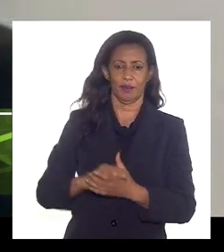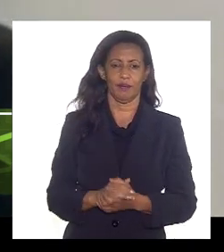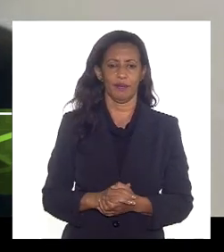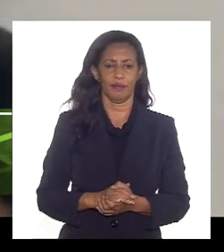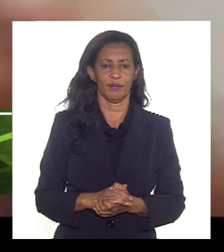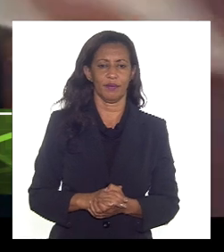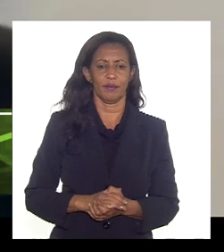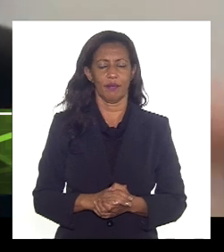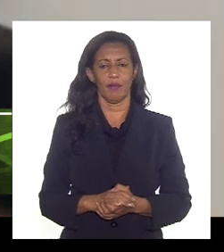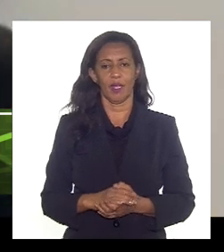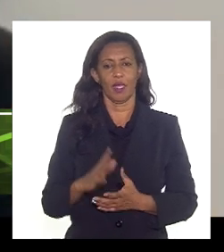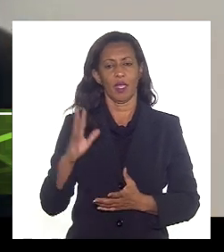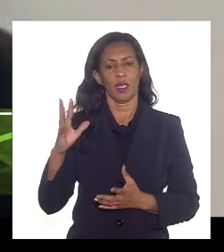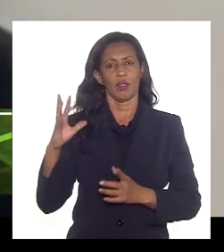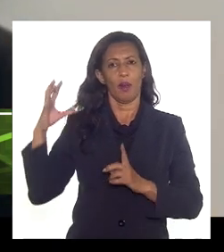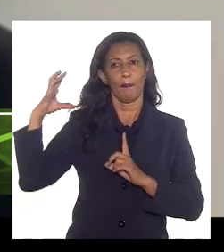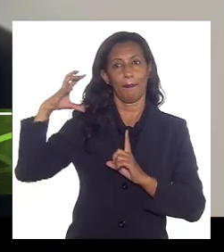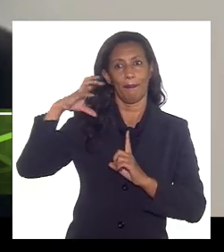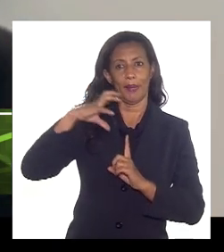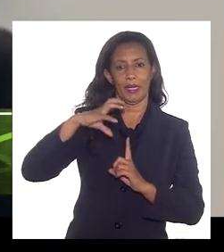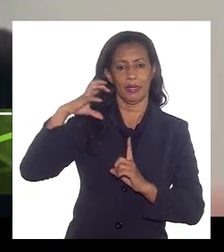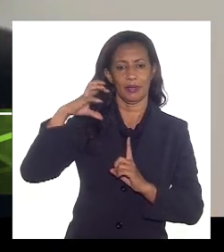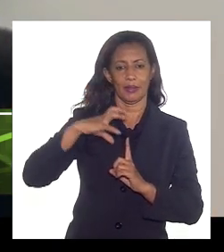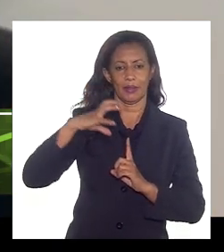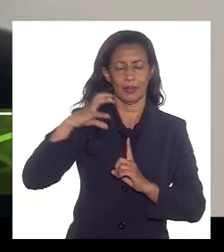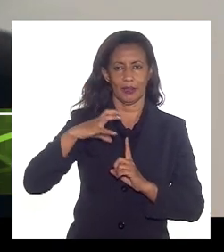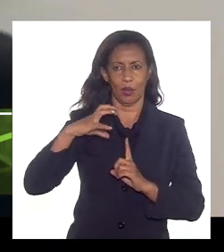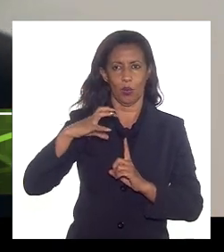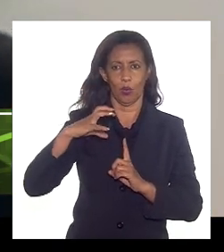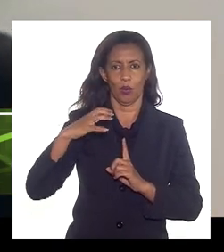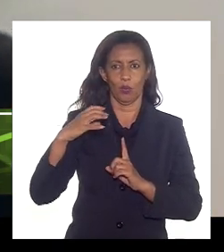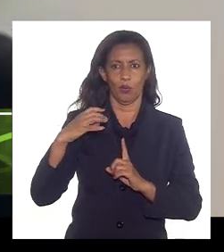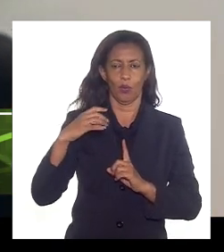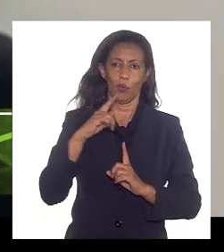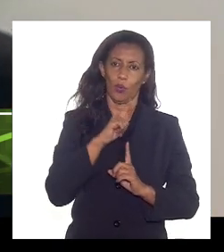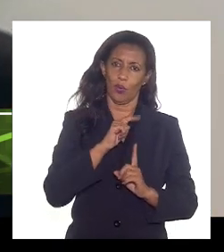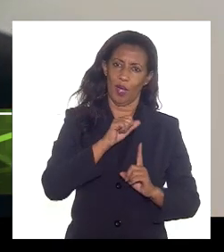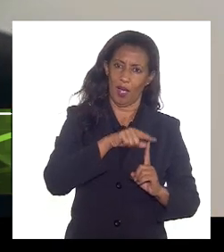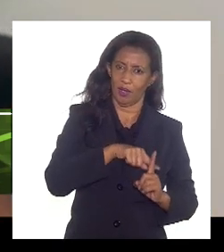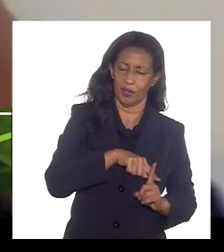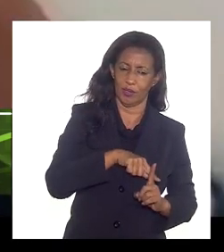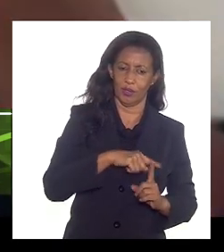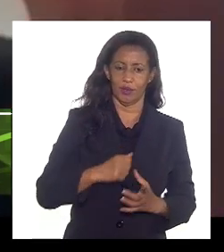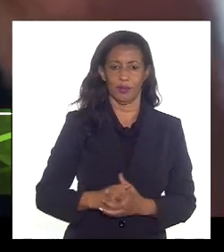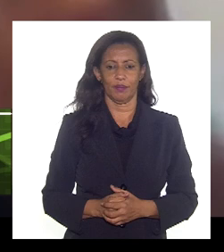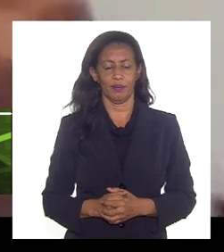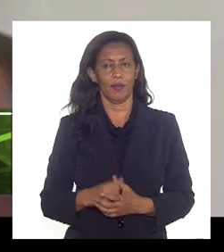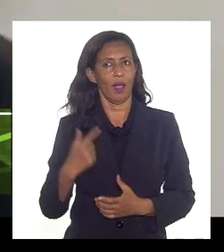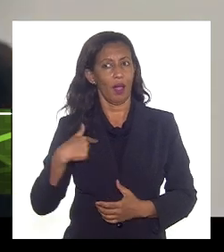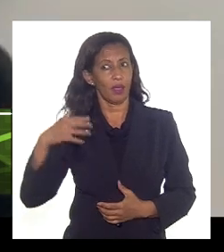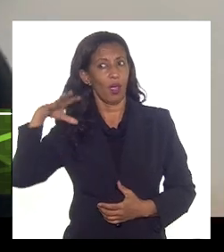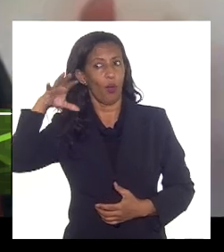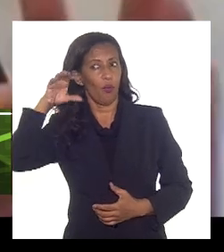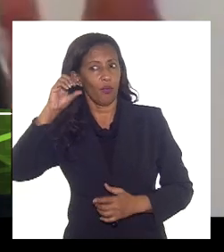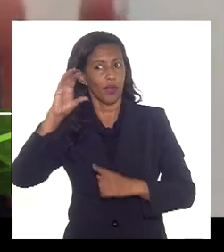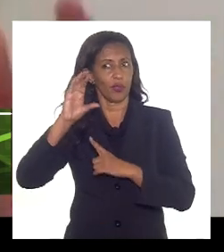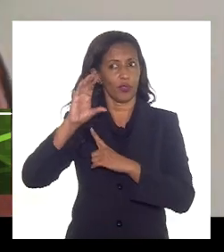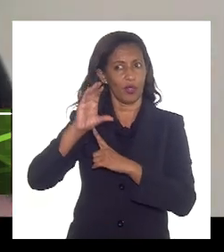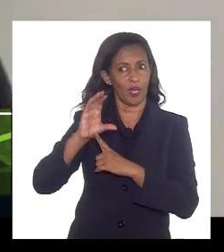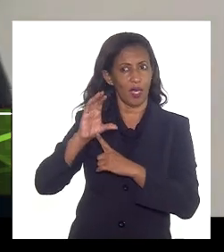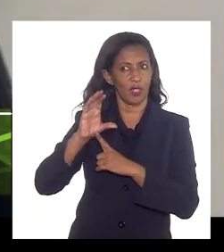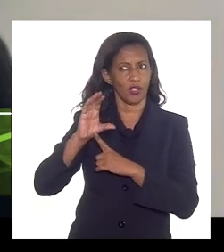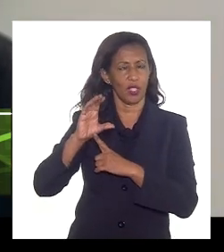isso gerava uma pressão que era negativa para o gás então até ouvindo os clientes foi que nós buscamos